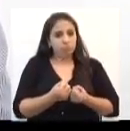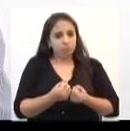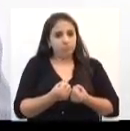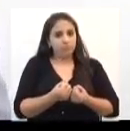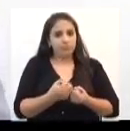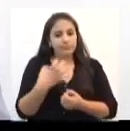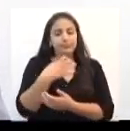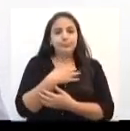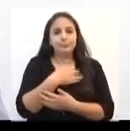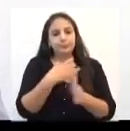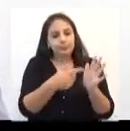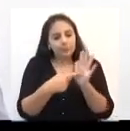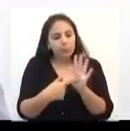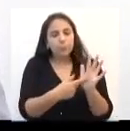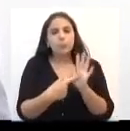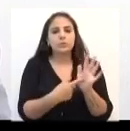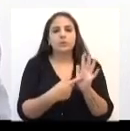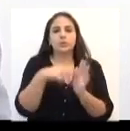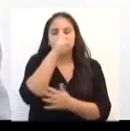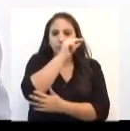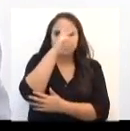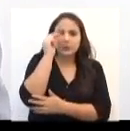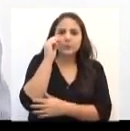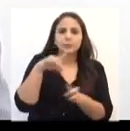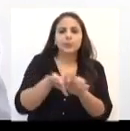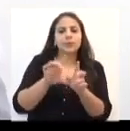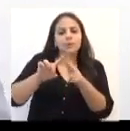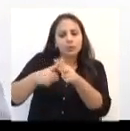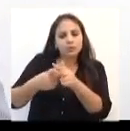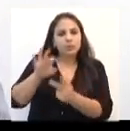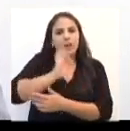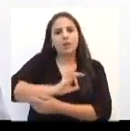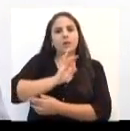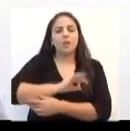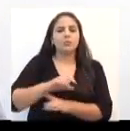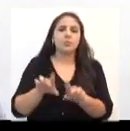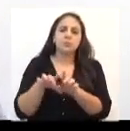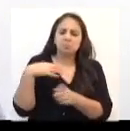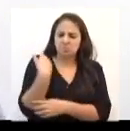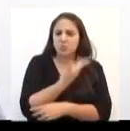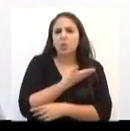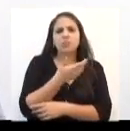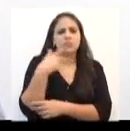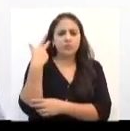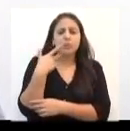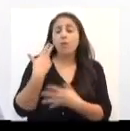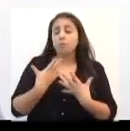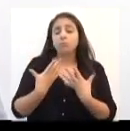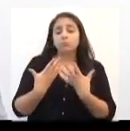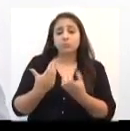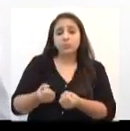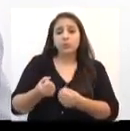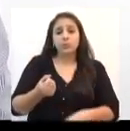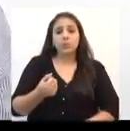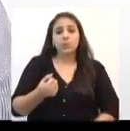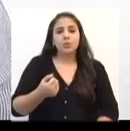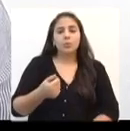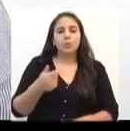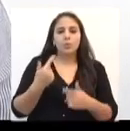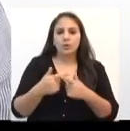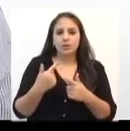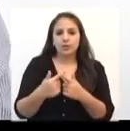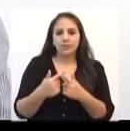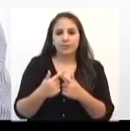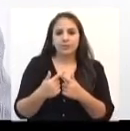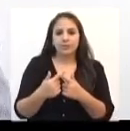apresentada pelo Executivo do reajuste. E nós, vereadores, homologamos essa decisão a partir daquilo que